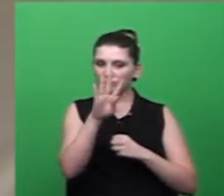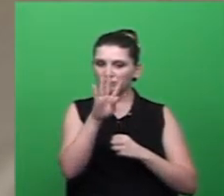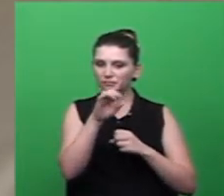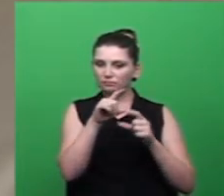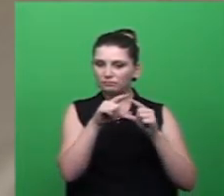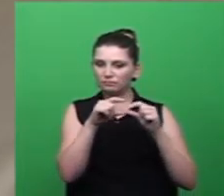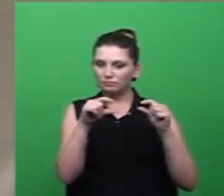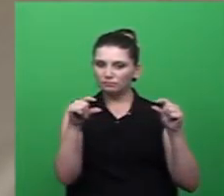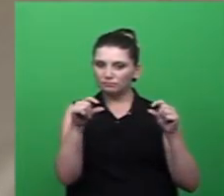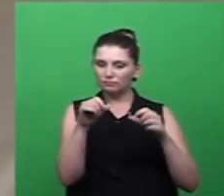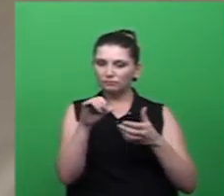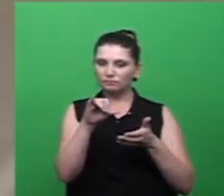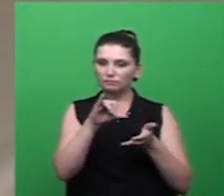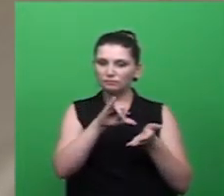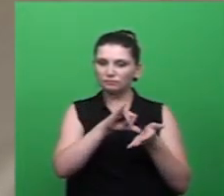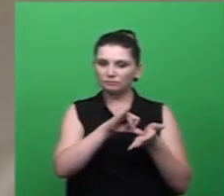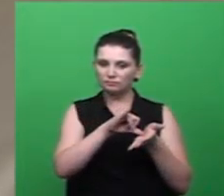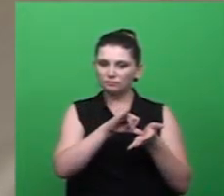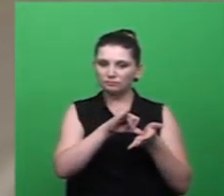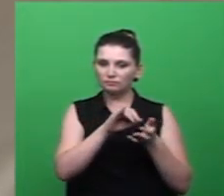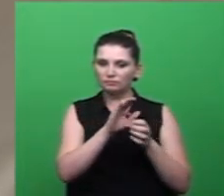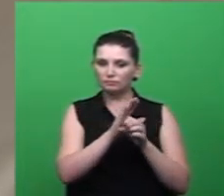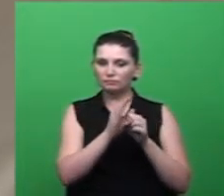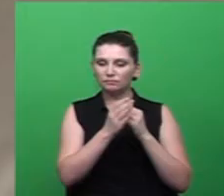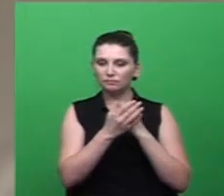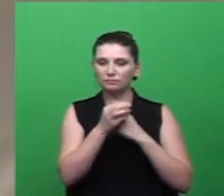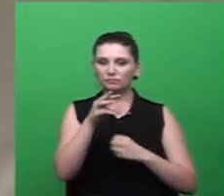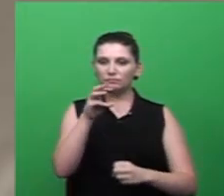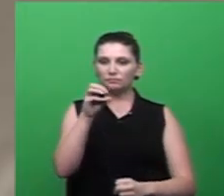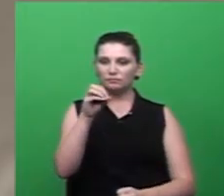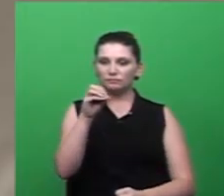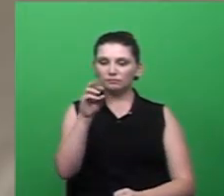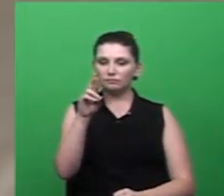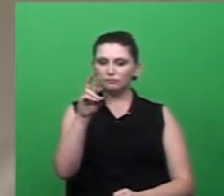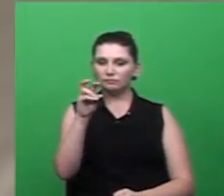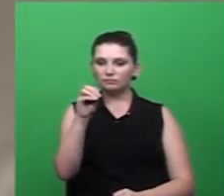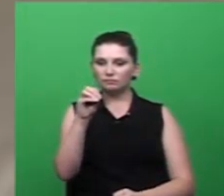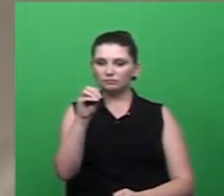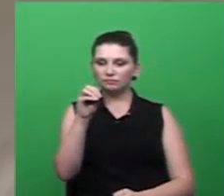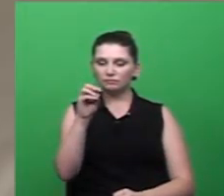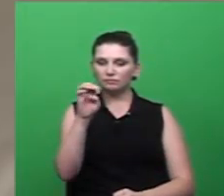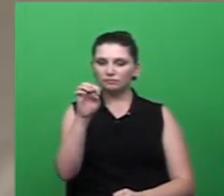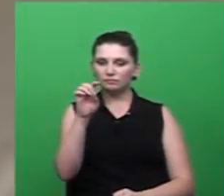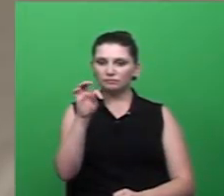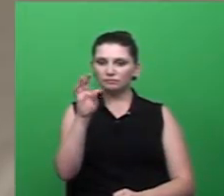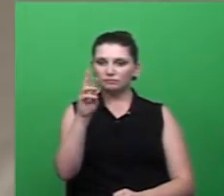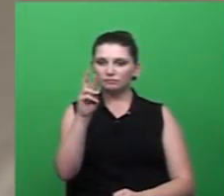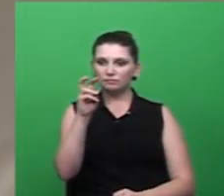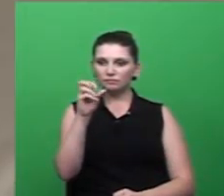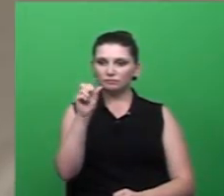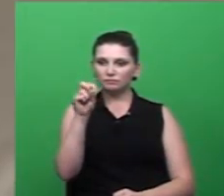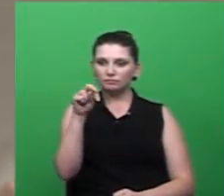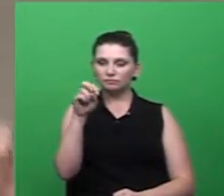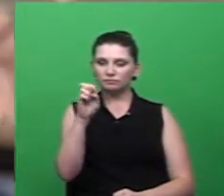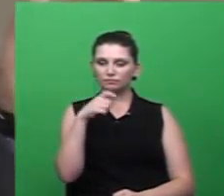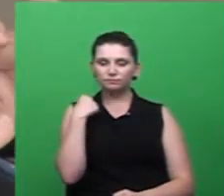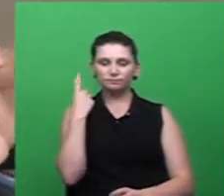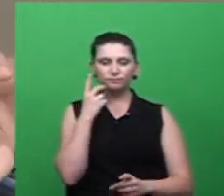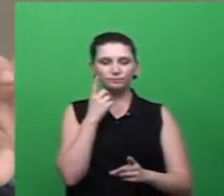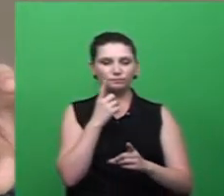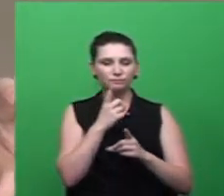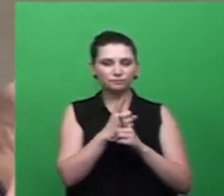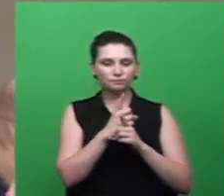Vila Rica, Morre Estevam, e sendo que dentro desses locais, nesses ambientes onde a gente encontrou,